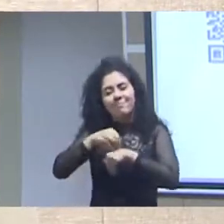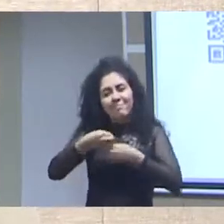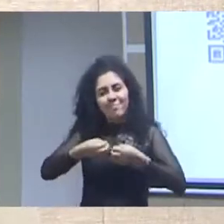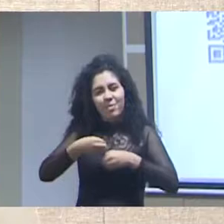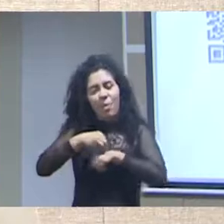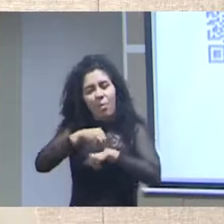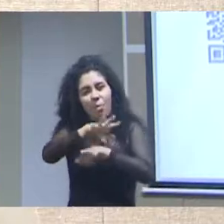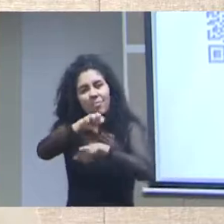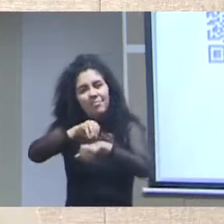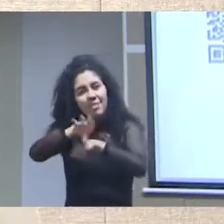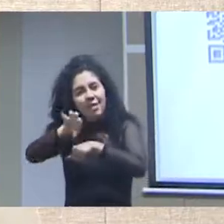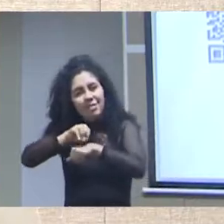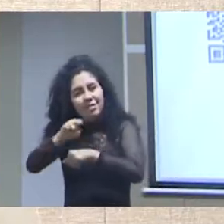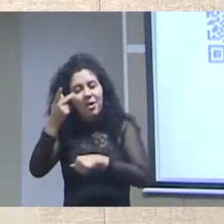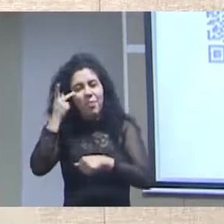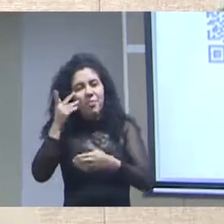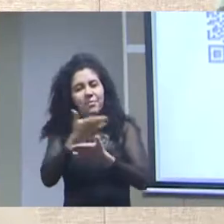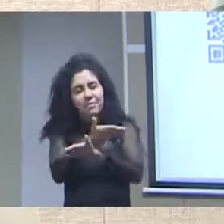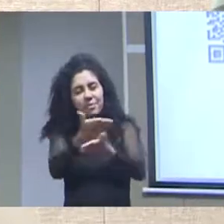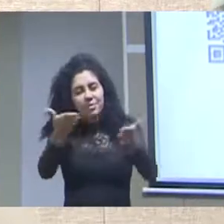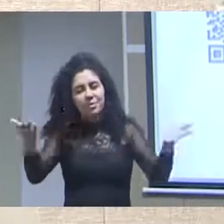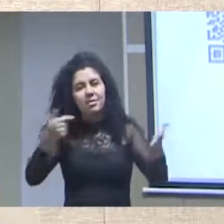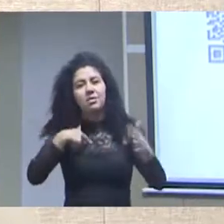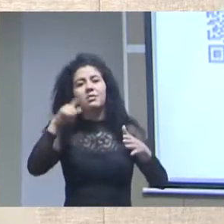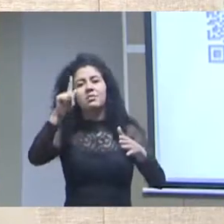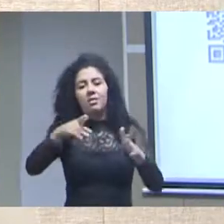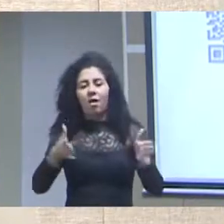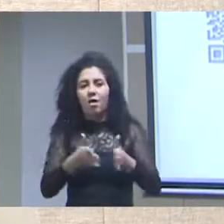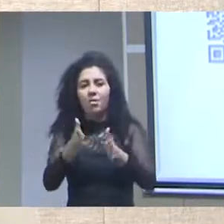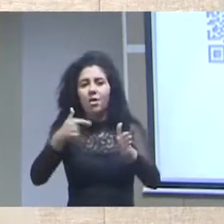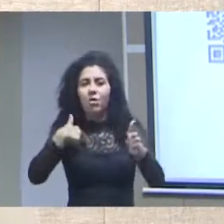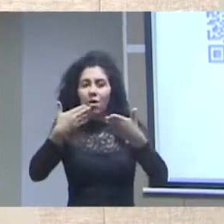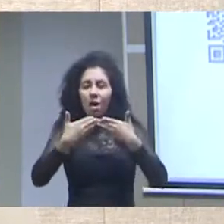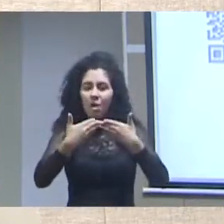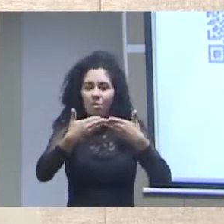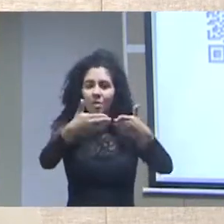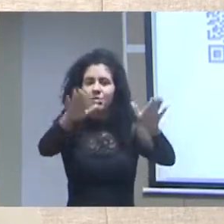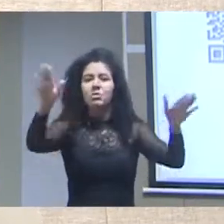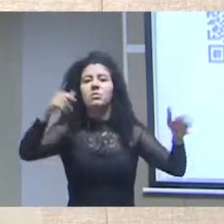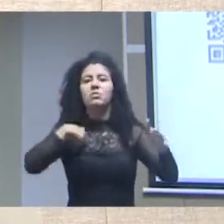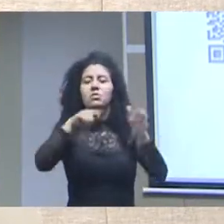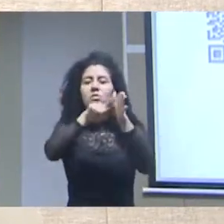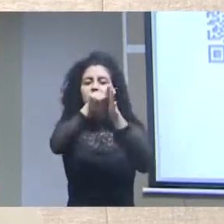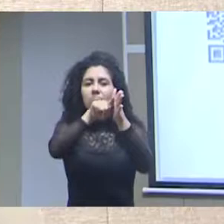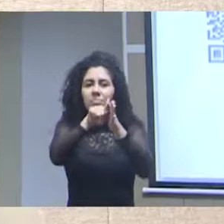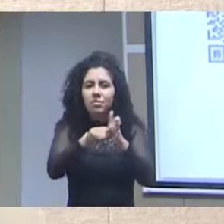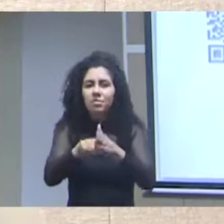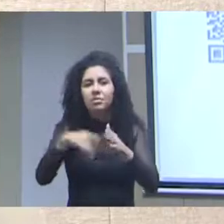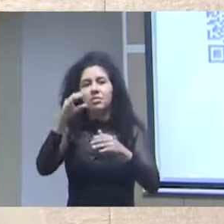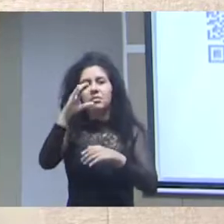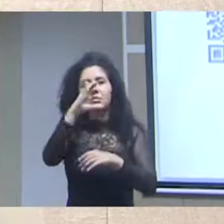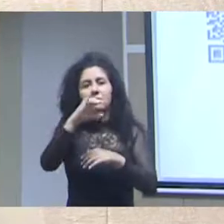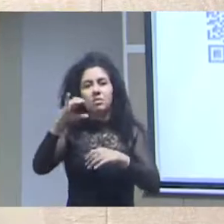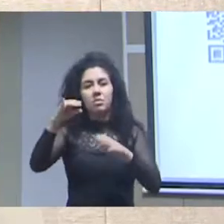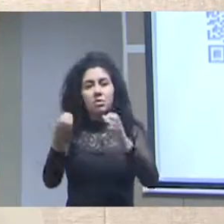caminho de abertura e publicação de dados da pesquisa científica desenvolvida lá no Jardim obrigado